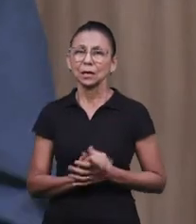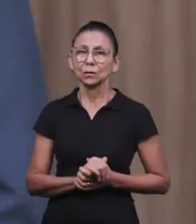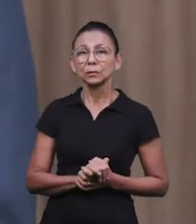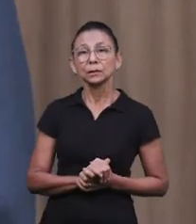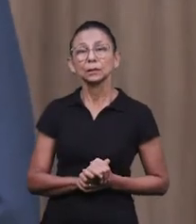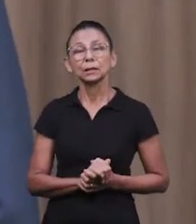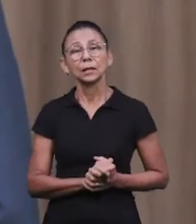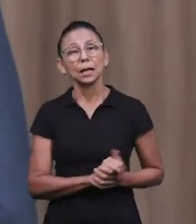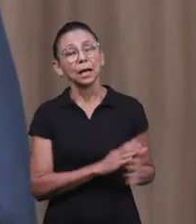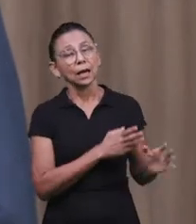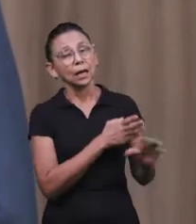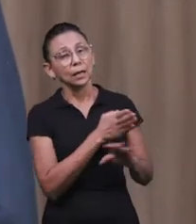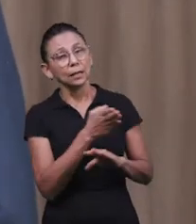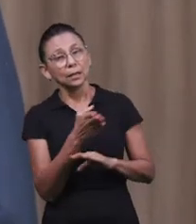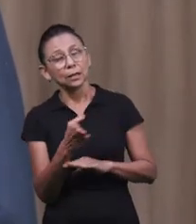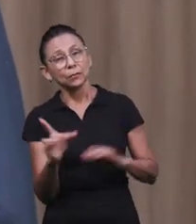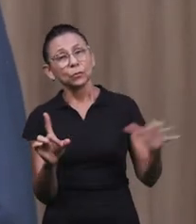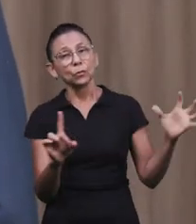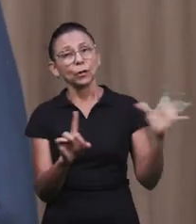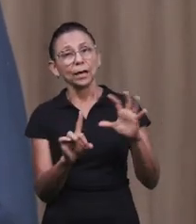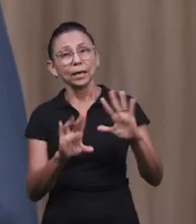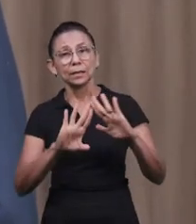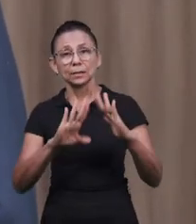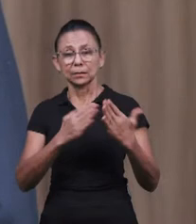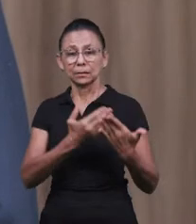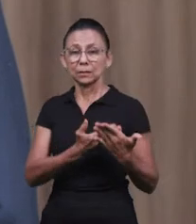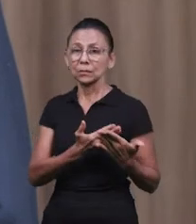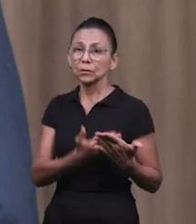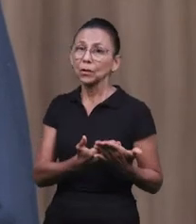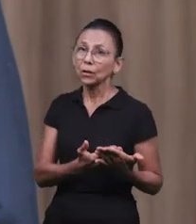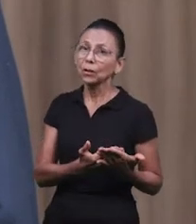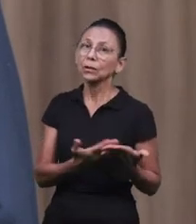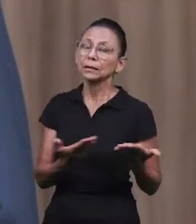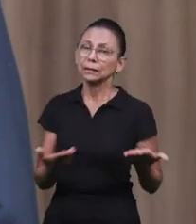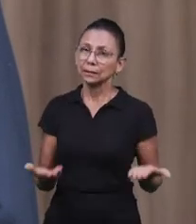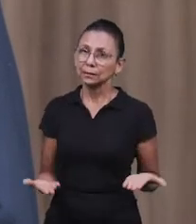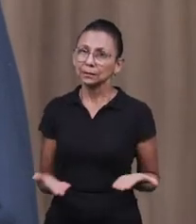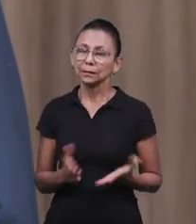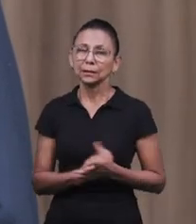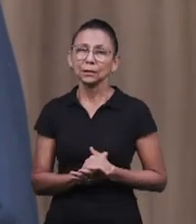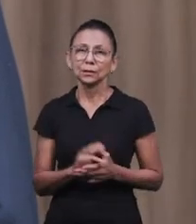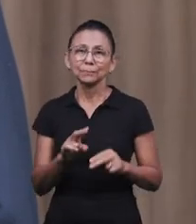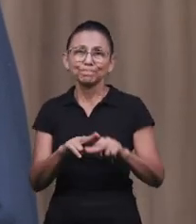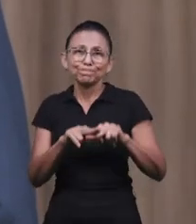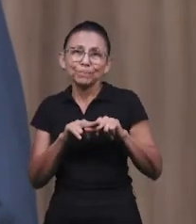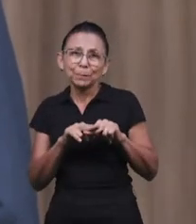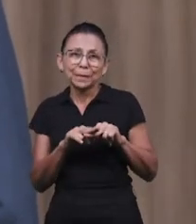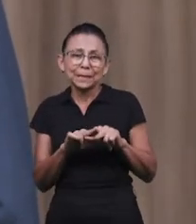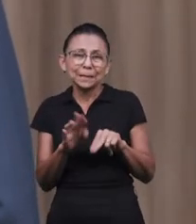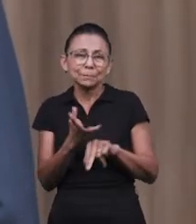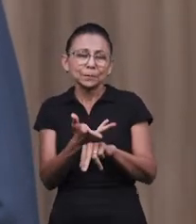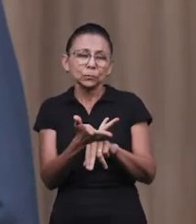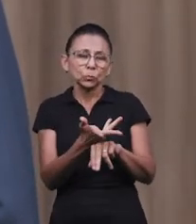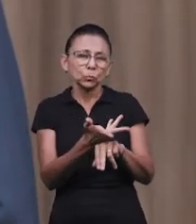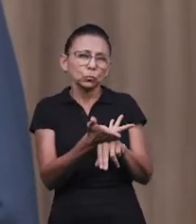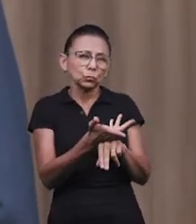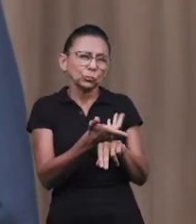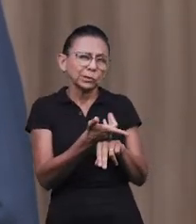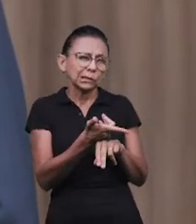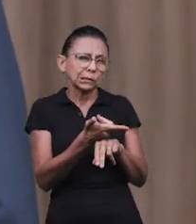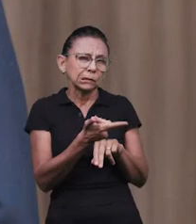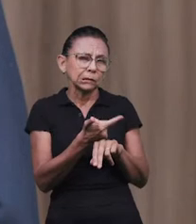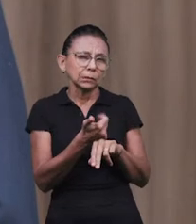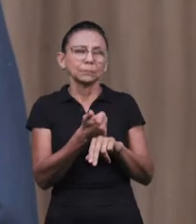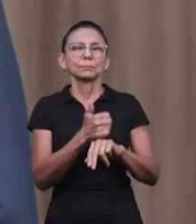meio estudantil, no meio escolar, nas escolas, vem de uma forma muito sutil. Você vê